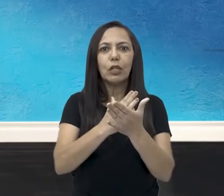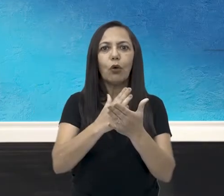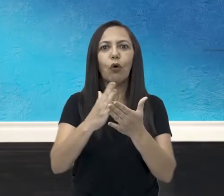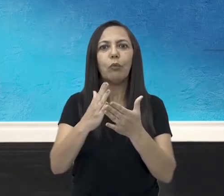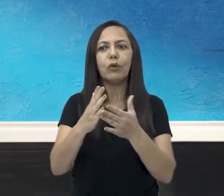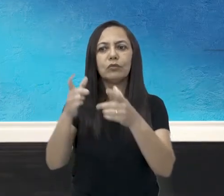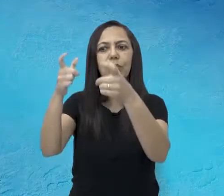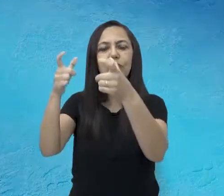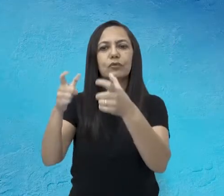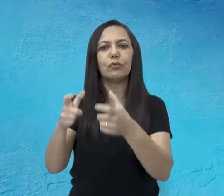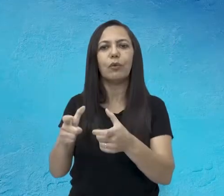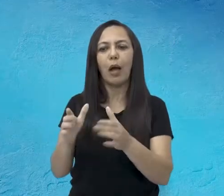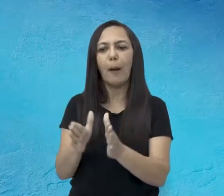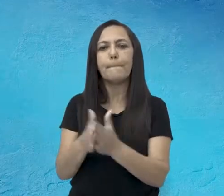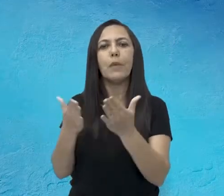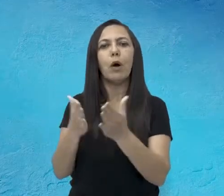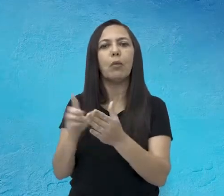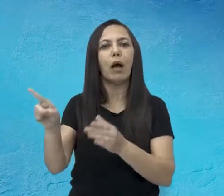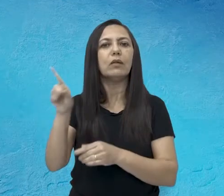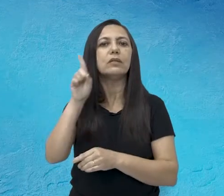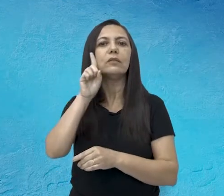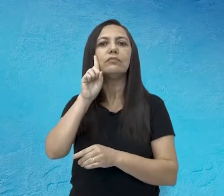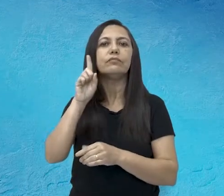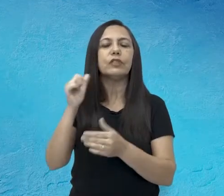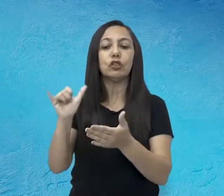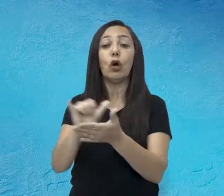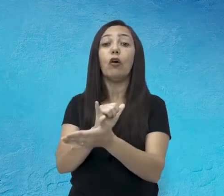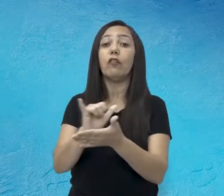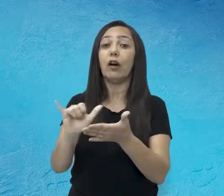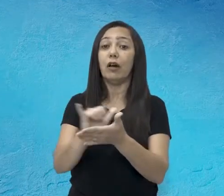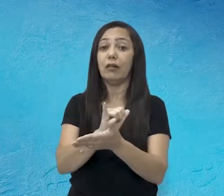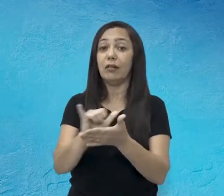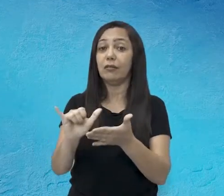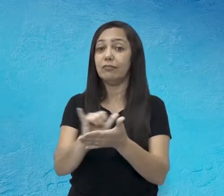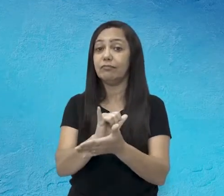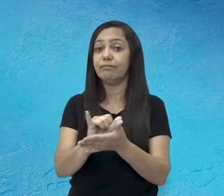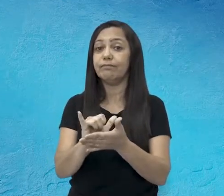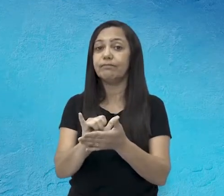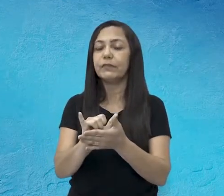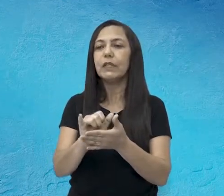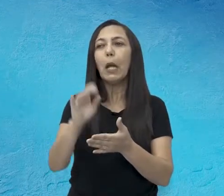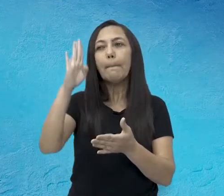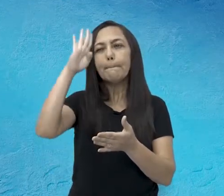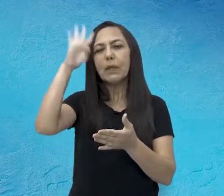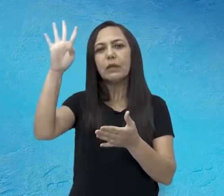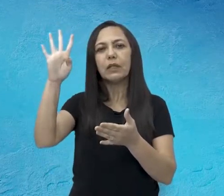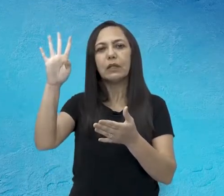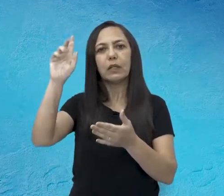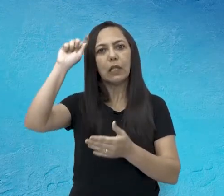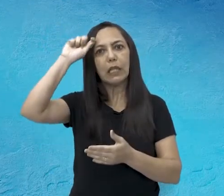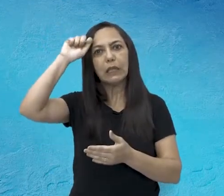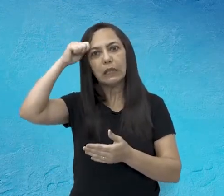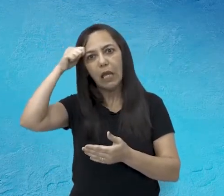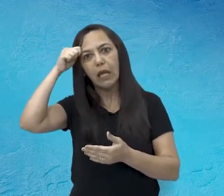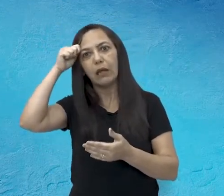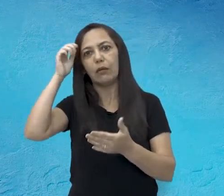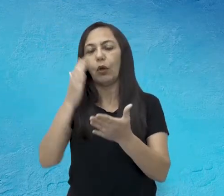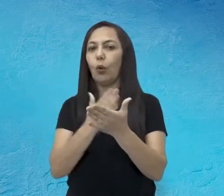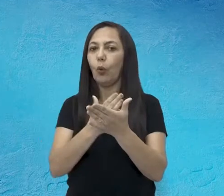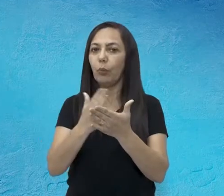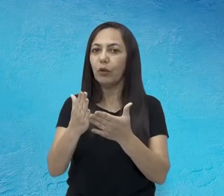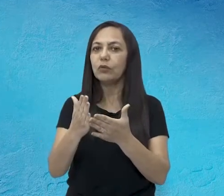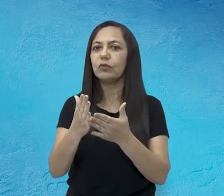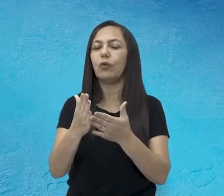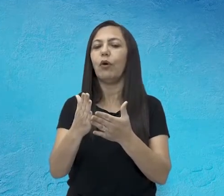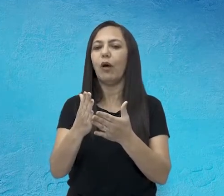estilo de danças urbanas. É o movimento hip-hop, que por mais que algumas pessoas acreditem que hip